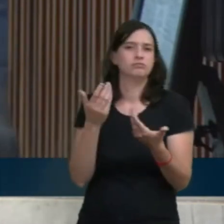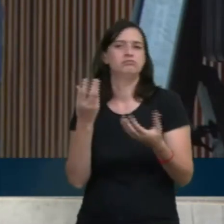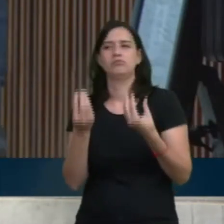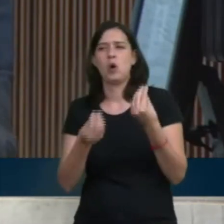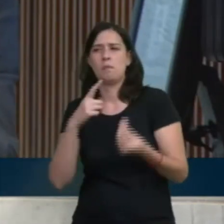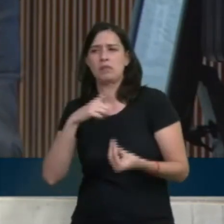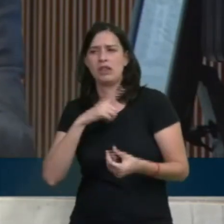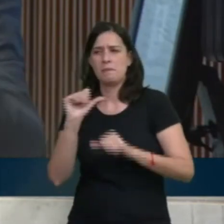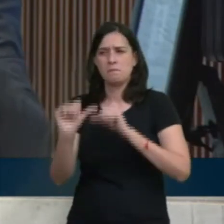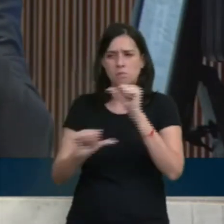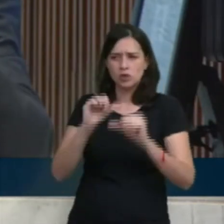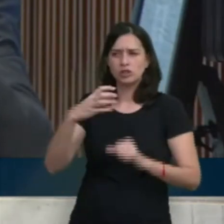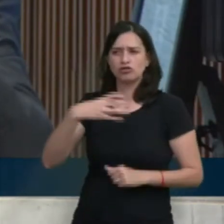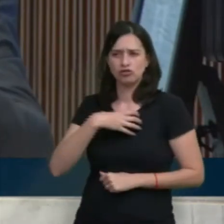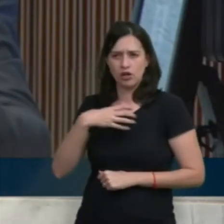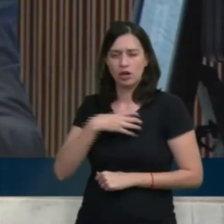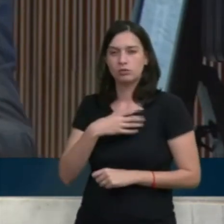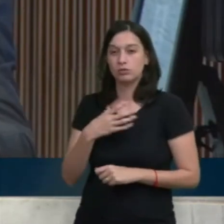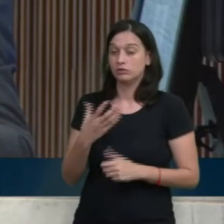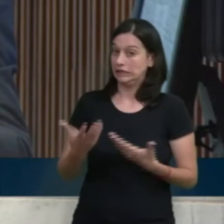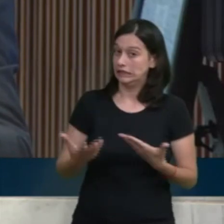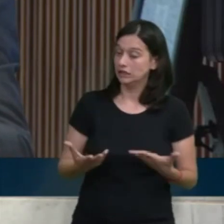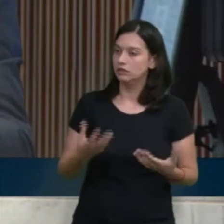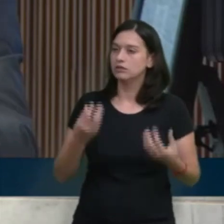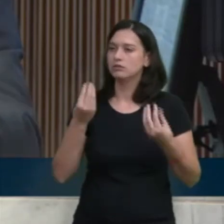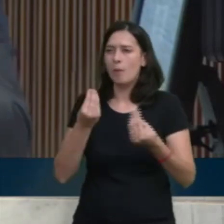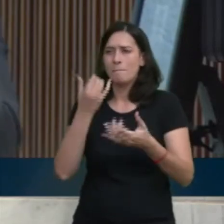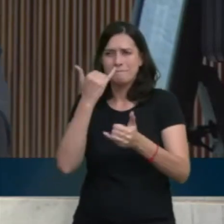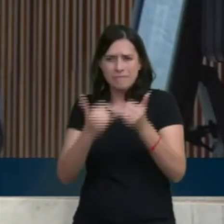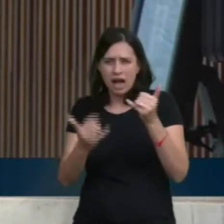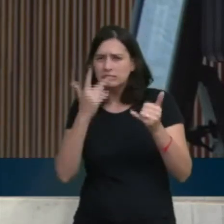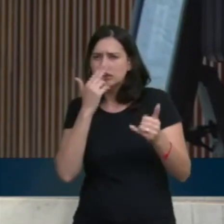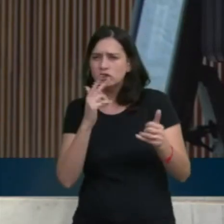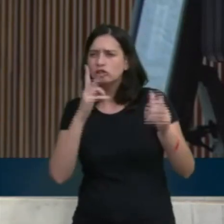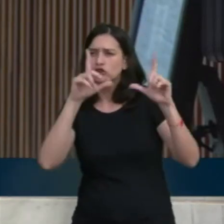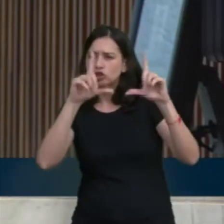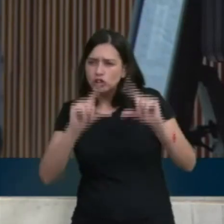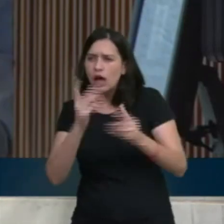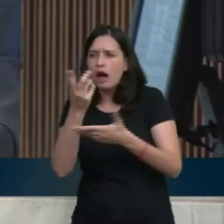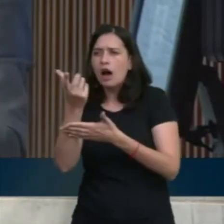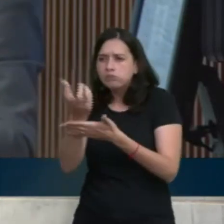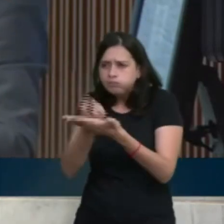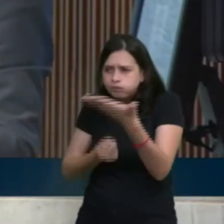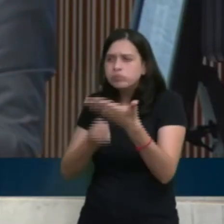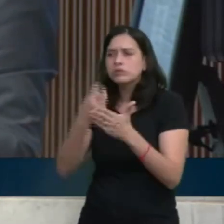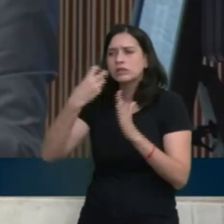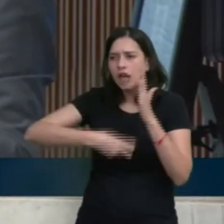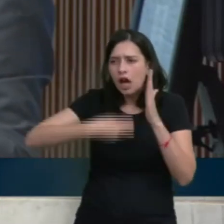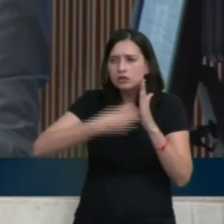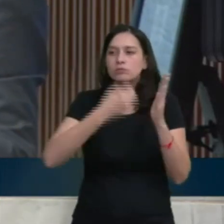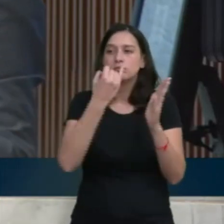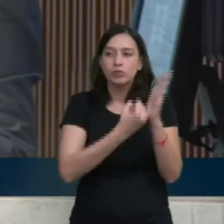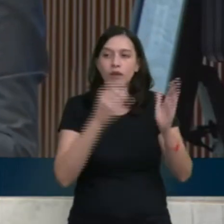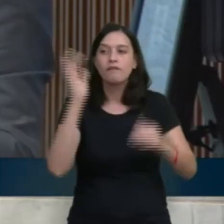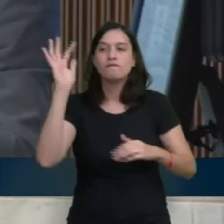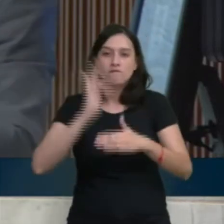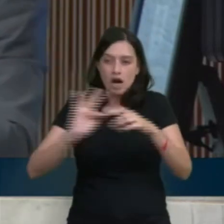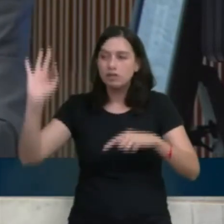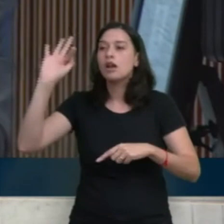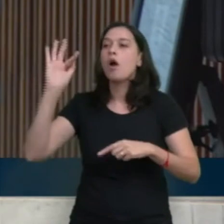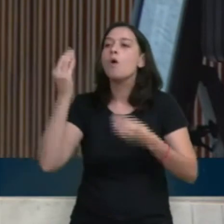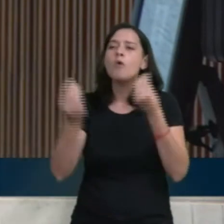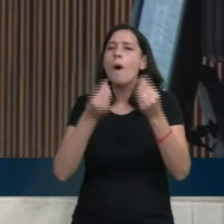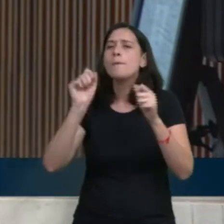perda de arrecadação por conta da reforma tributária nacional. Gente,